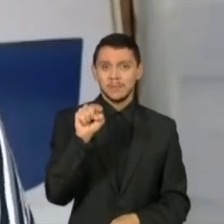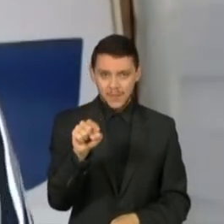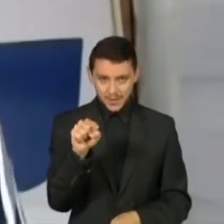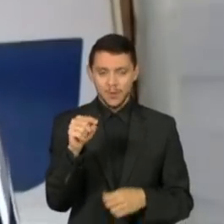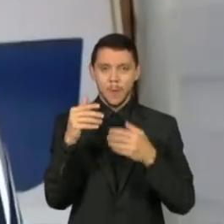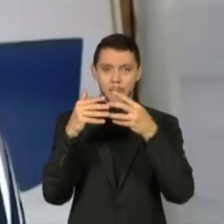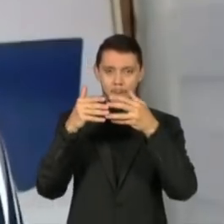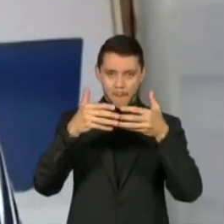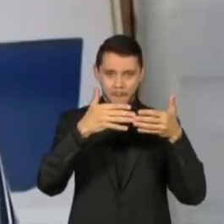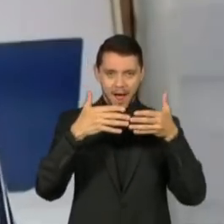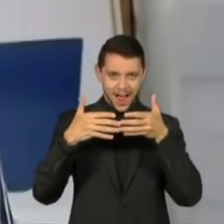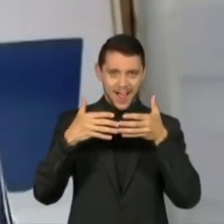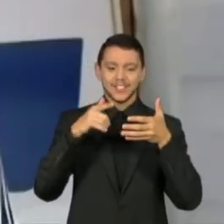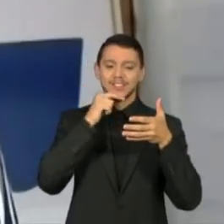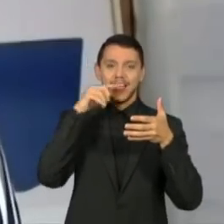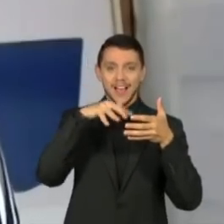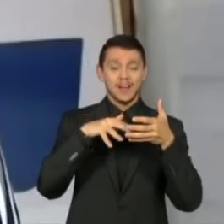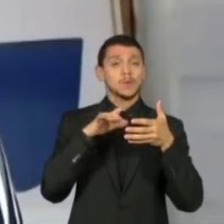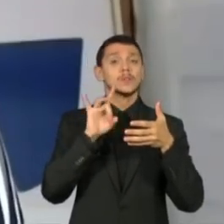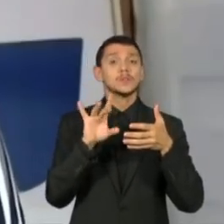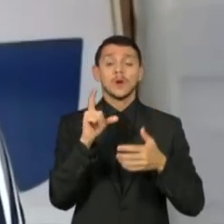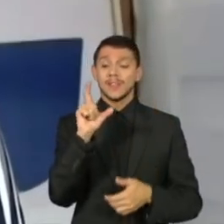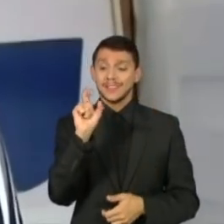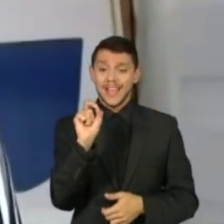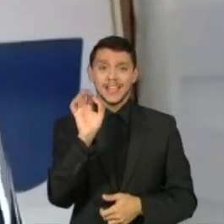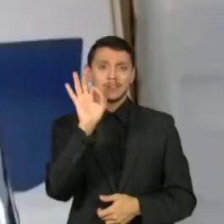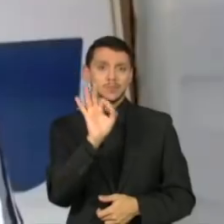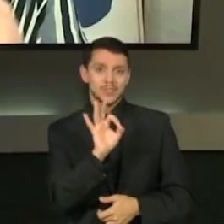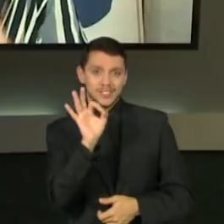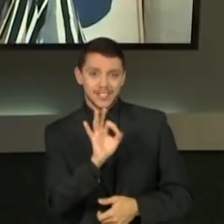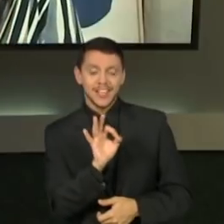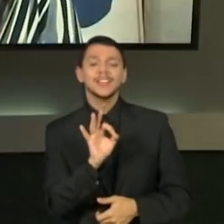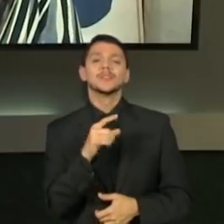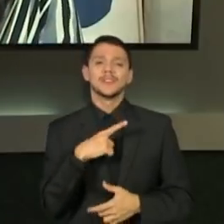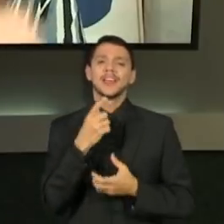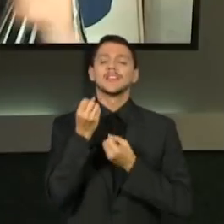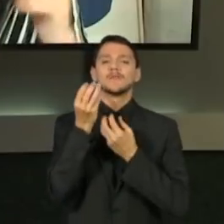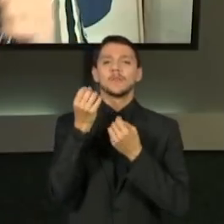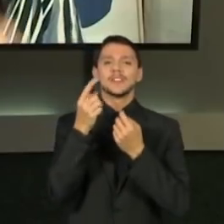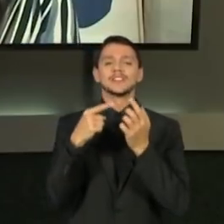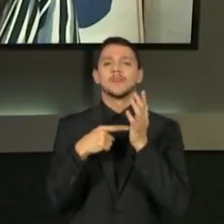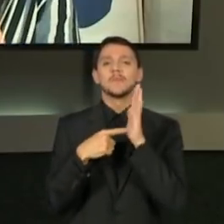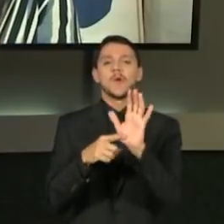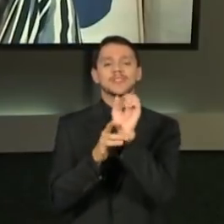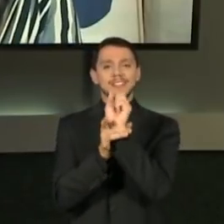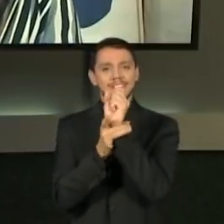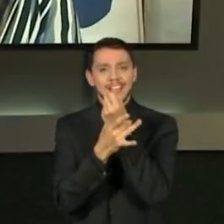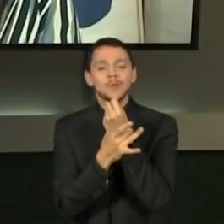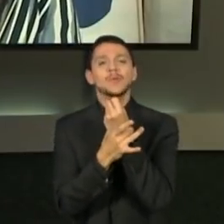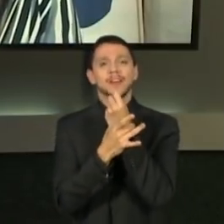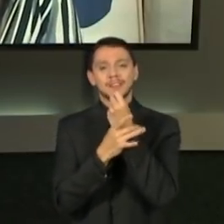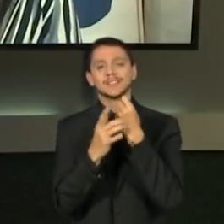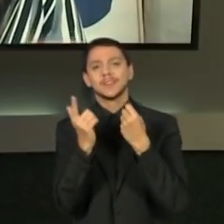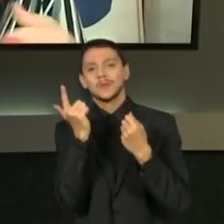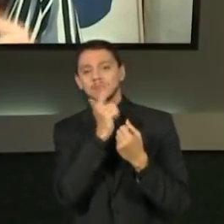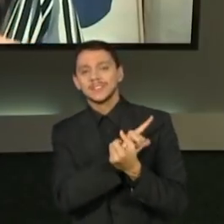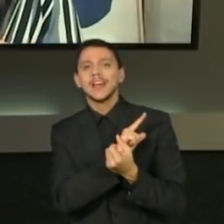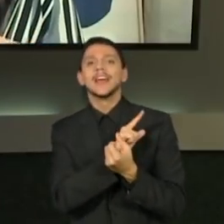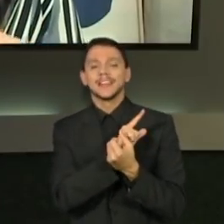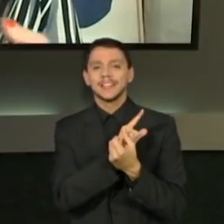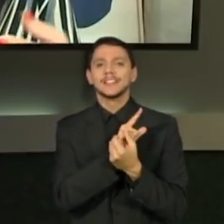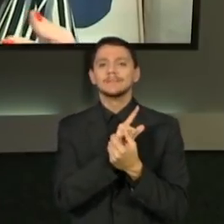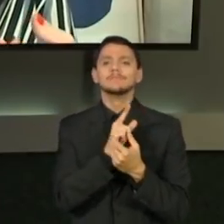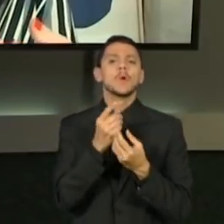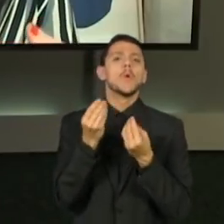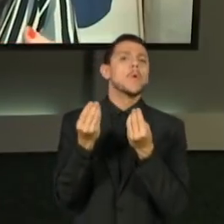com informações consideradas ótimas a respeito de dados suficientes em relação ao tipo